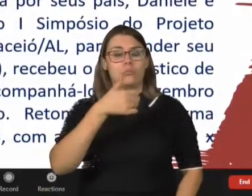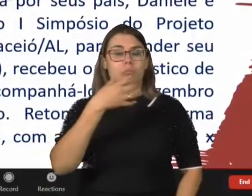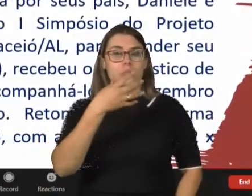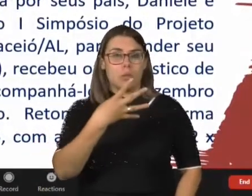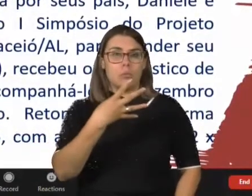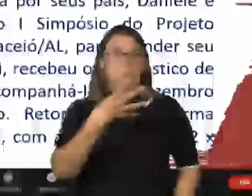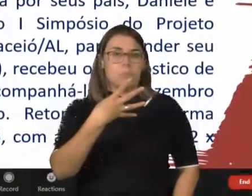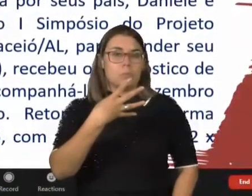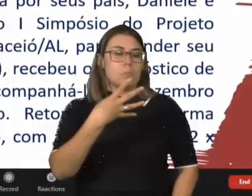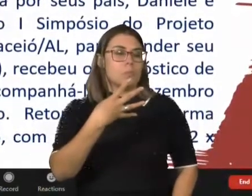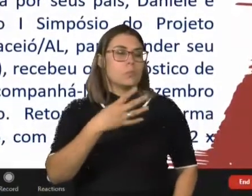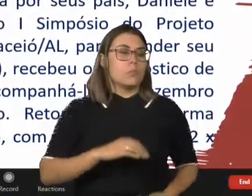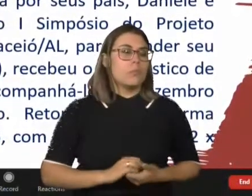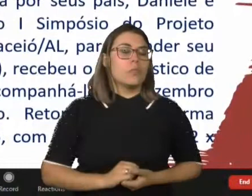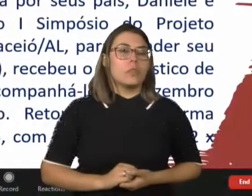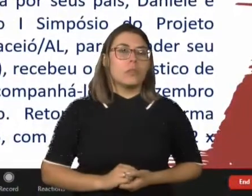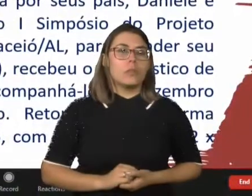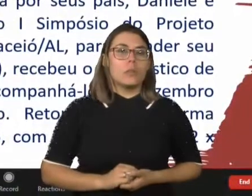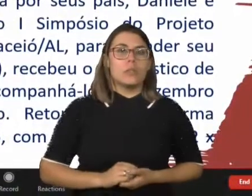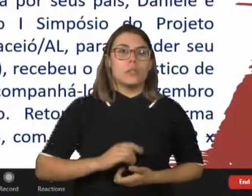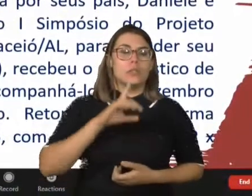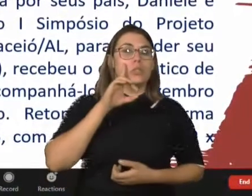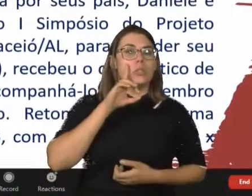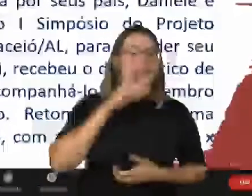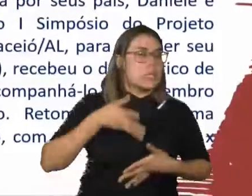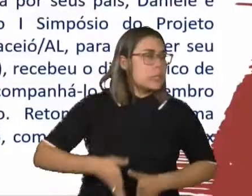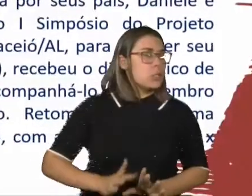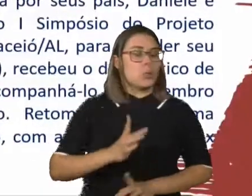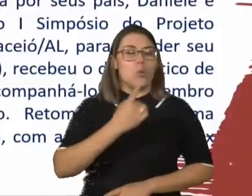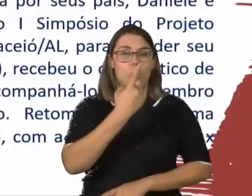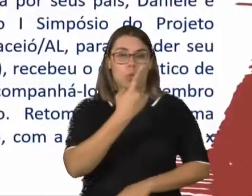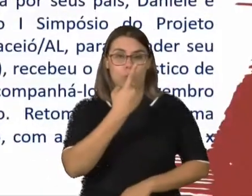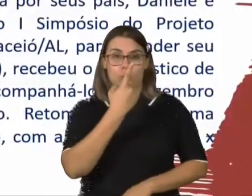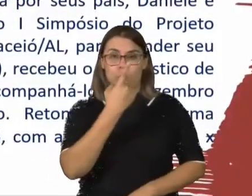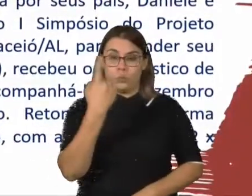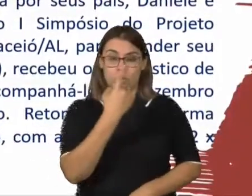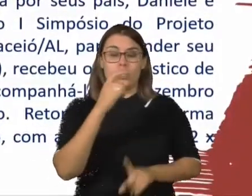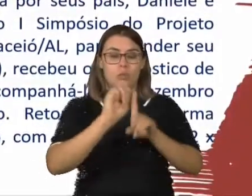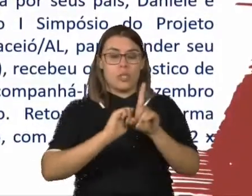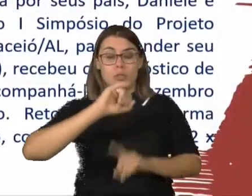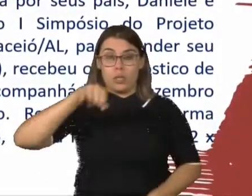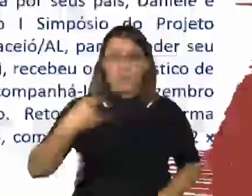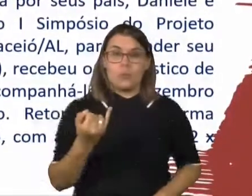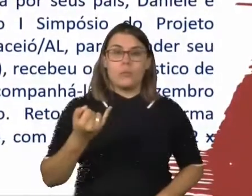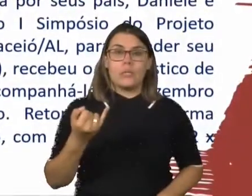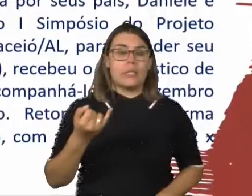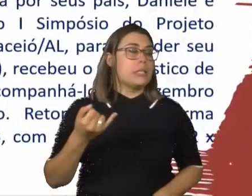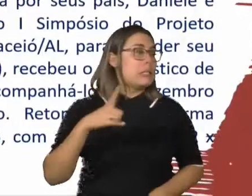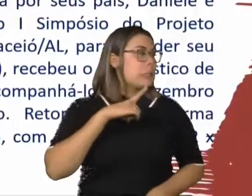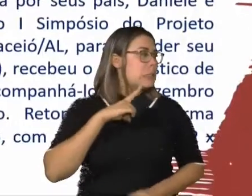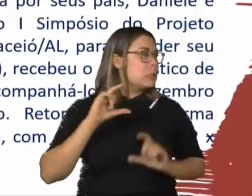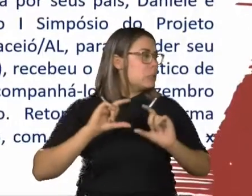seu filho, que ao nascer, Pedro é de onze de janeiro de 2012, recebeu o diagnóstico de agenologia total do